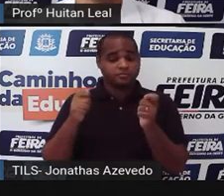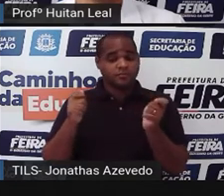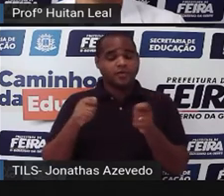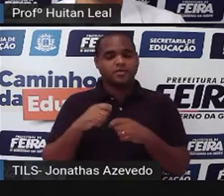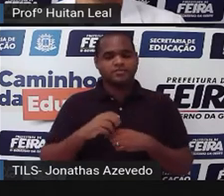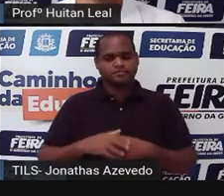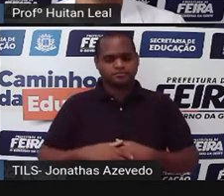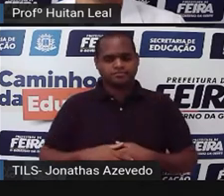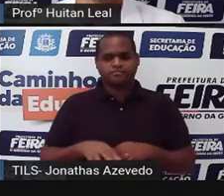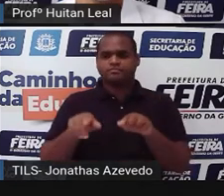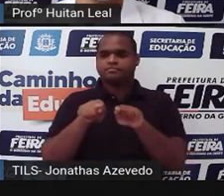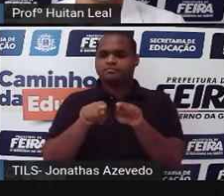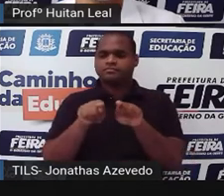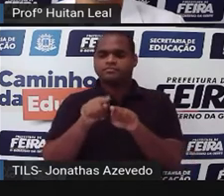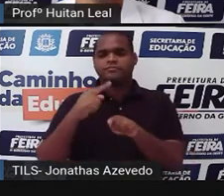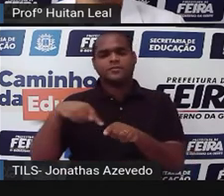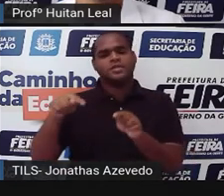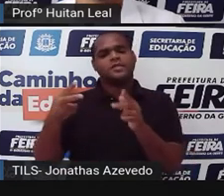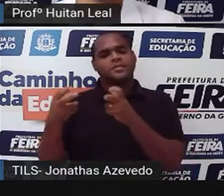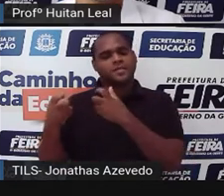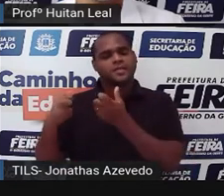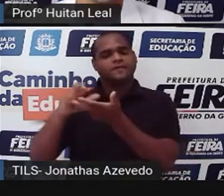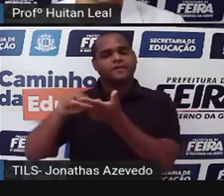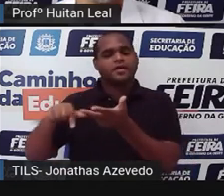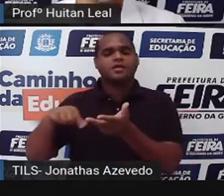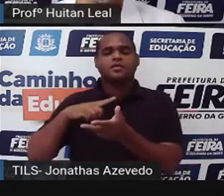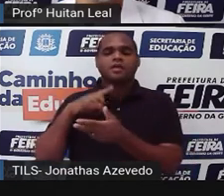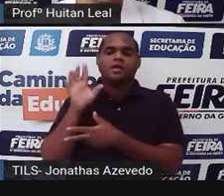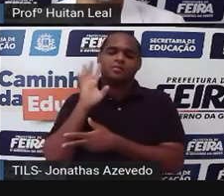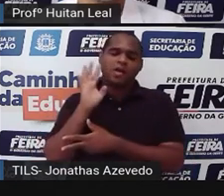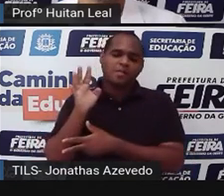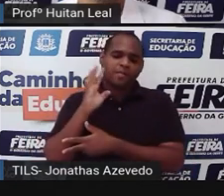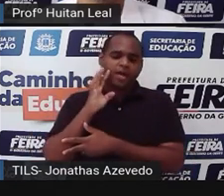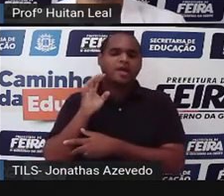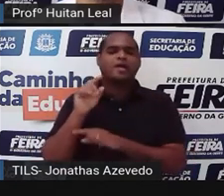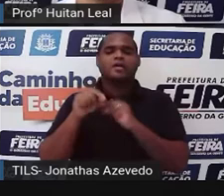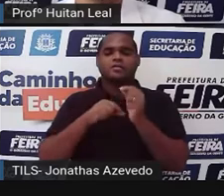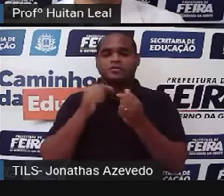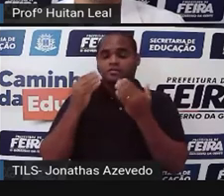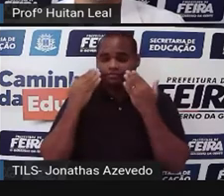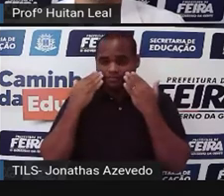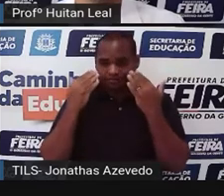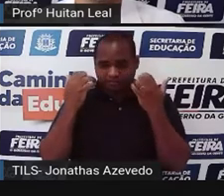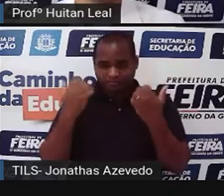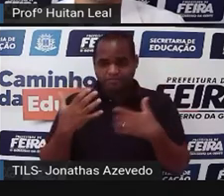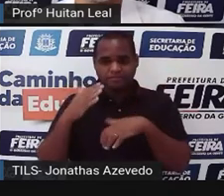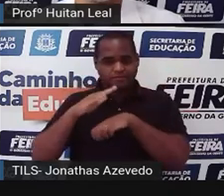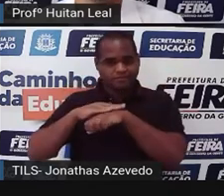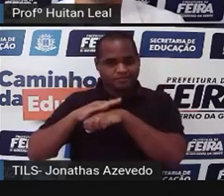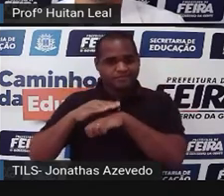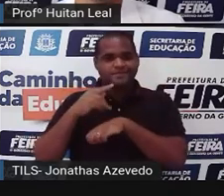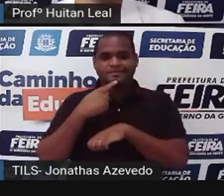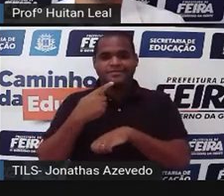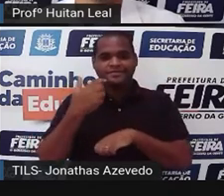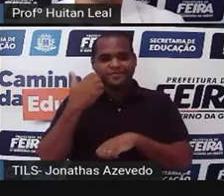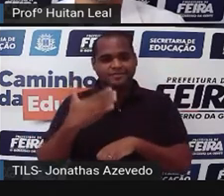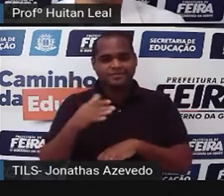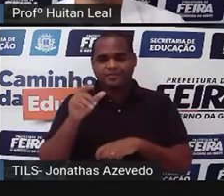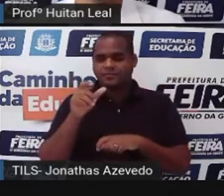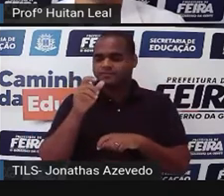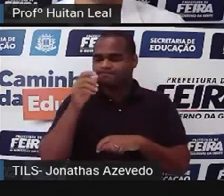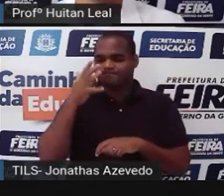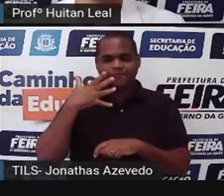E temos também, percebemos aí, o discurso que é feito, a representação da fala das personagens no discurso